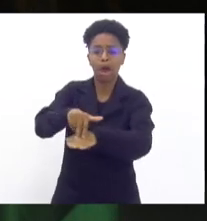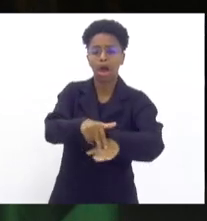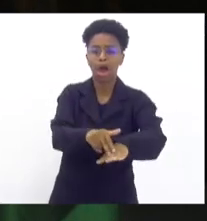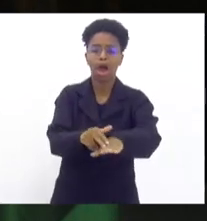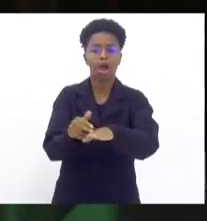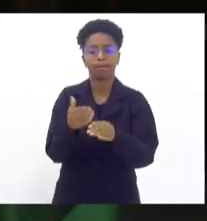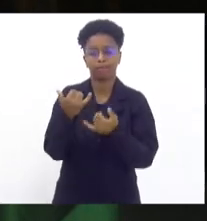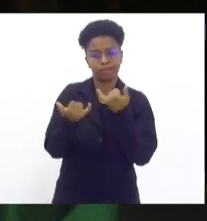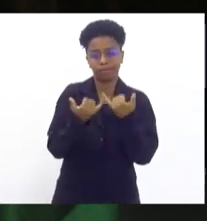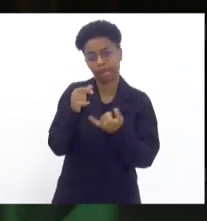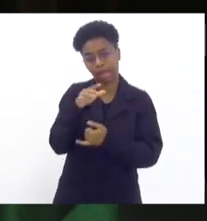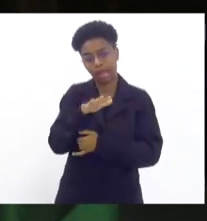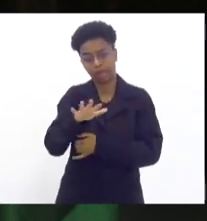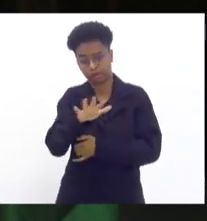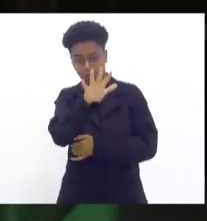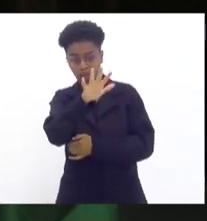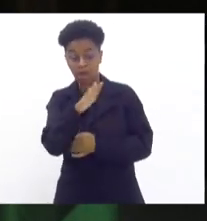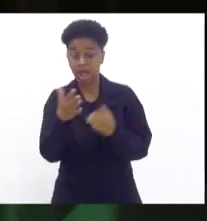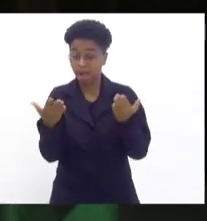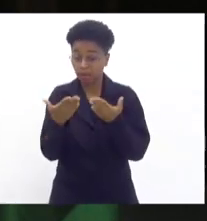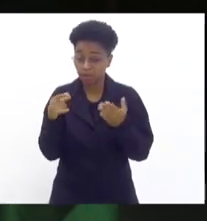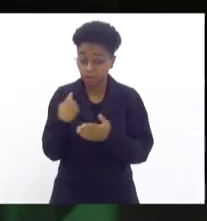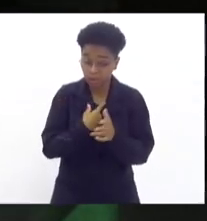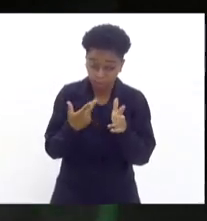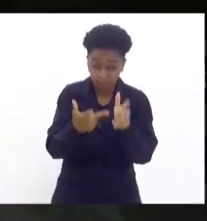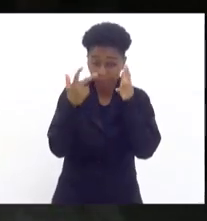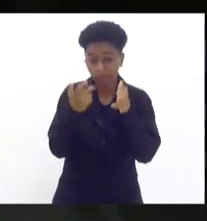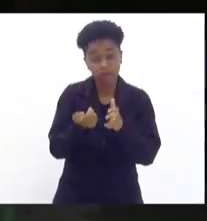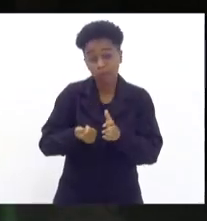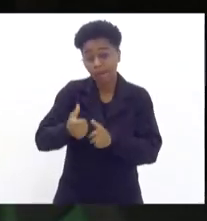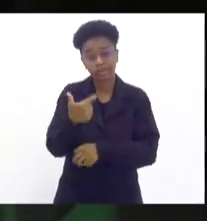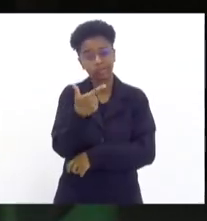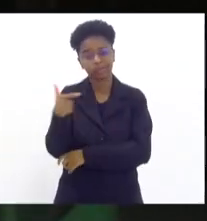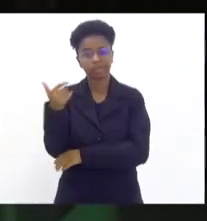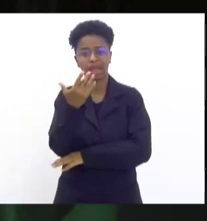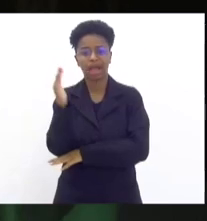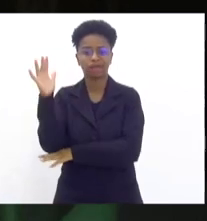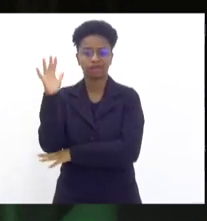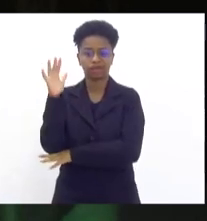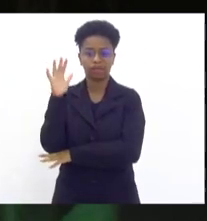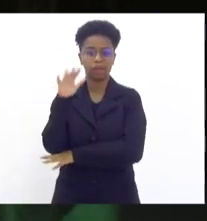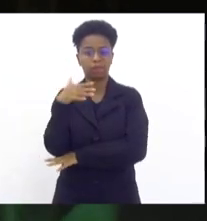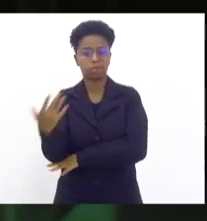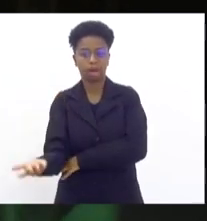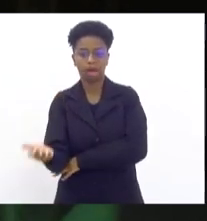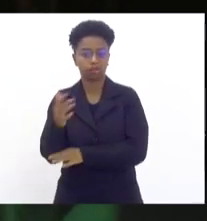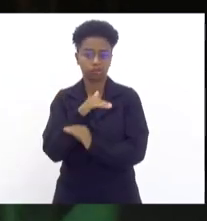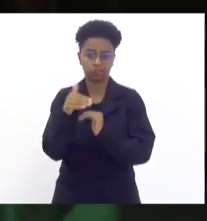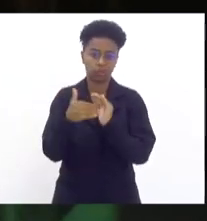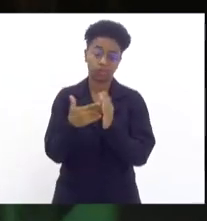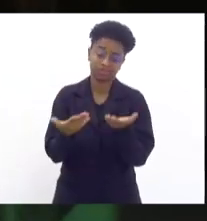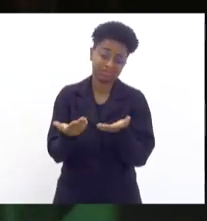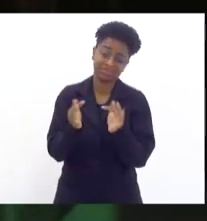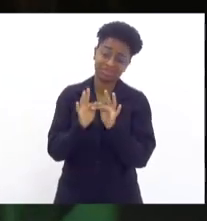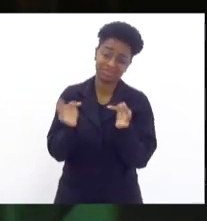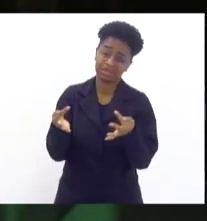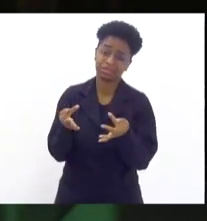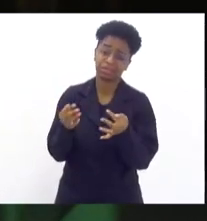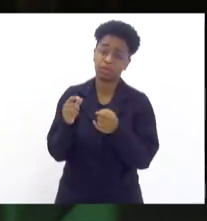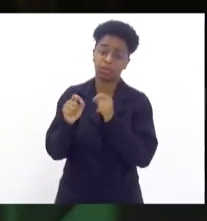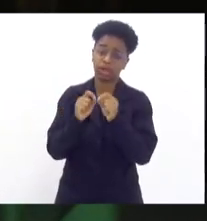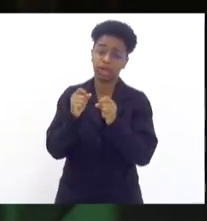etc., etc., e, quando nós olhamos, agora nós não vemos quase que mais nenhuma árvore. Simplesmente foi tudo